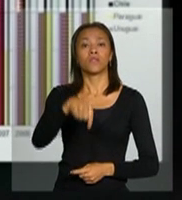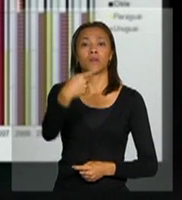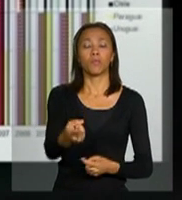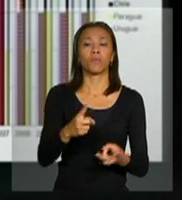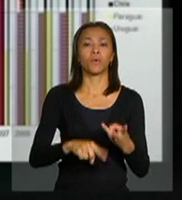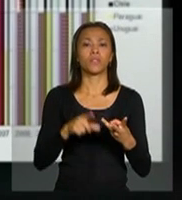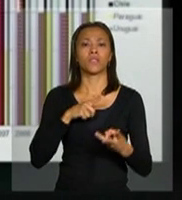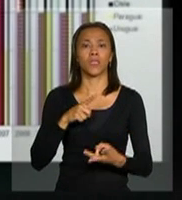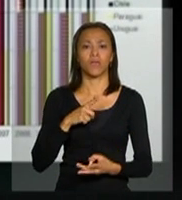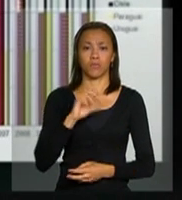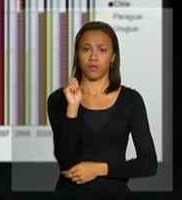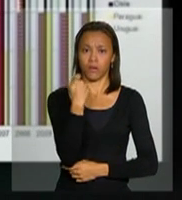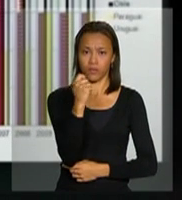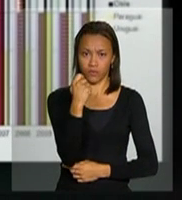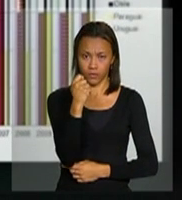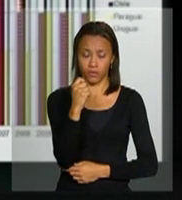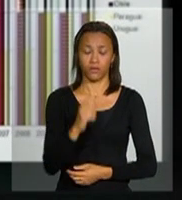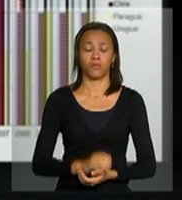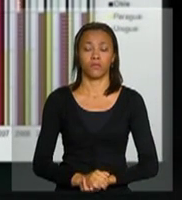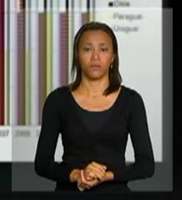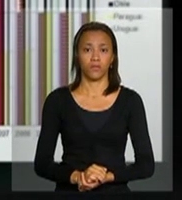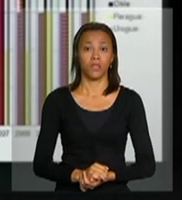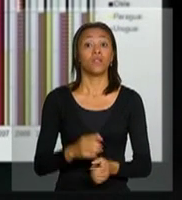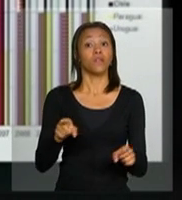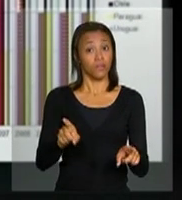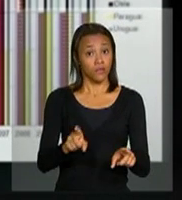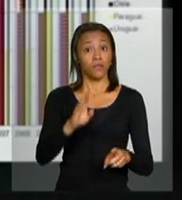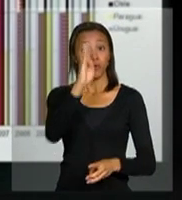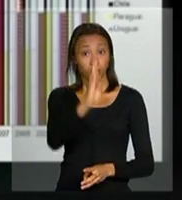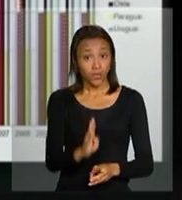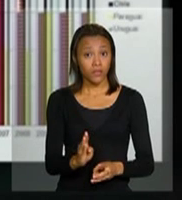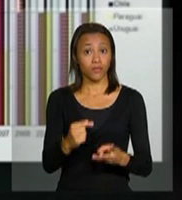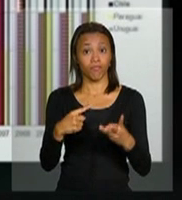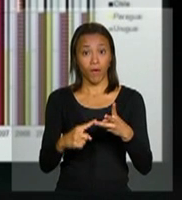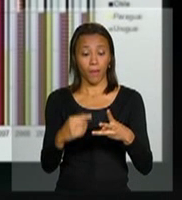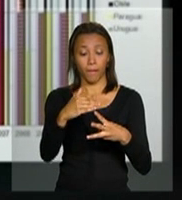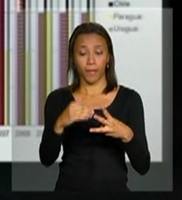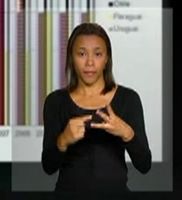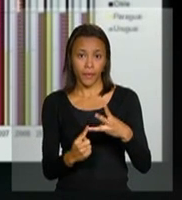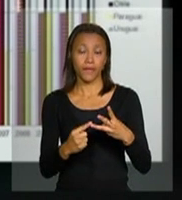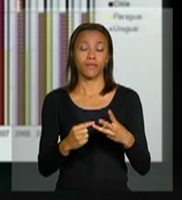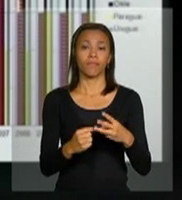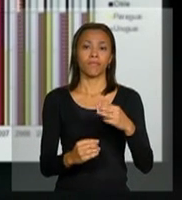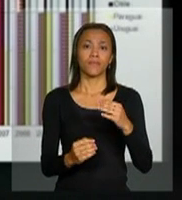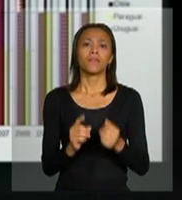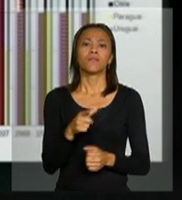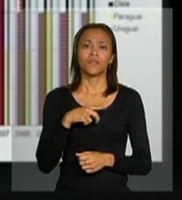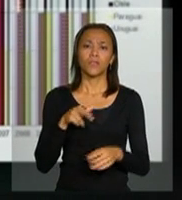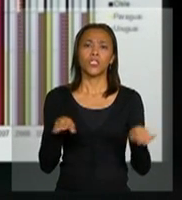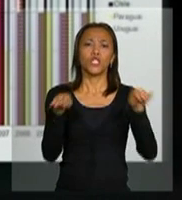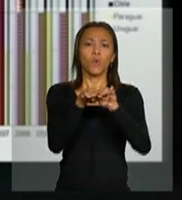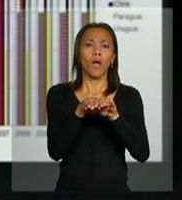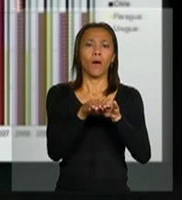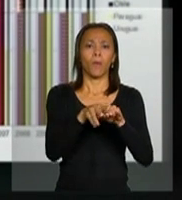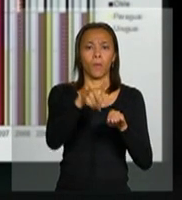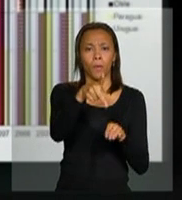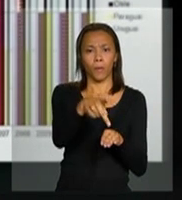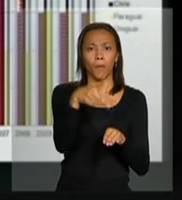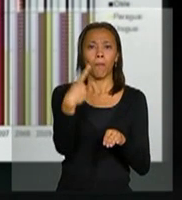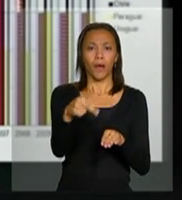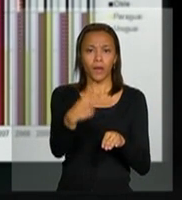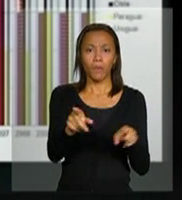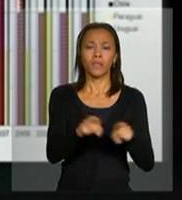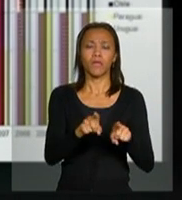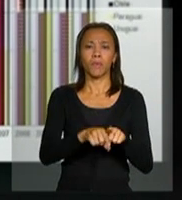temos a Argentina e o Brasil está no mesmo patamar de prevalência do Paraguai e